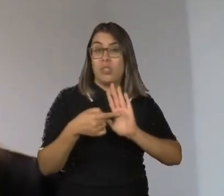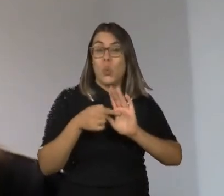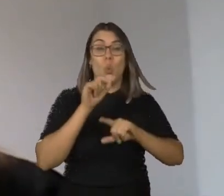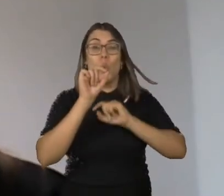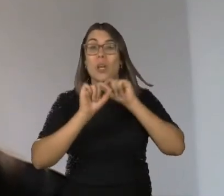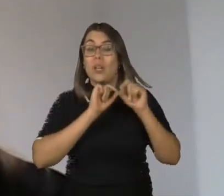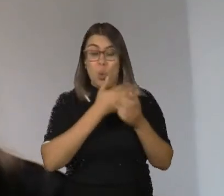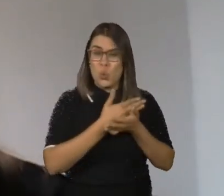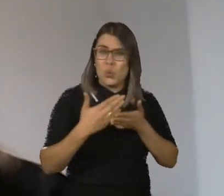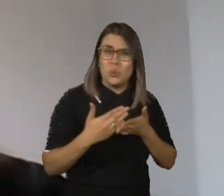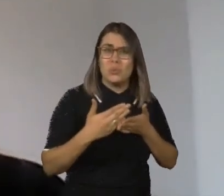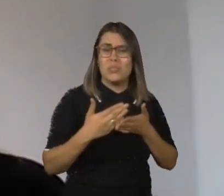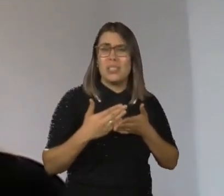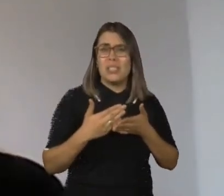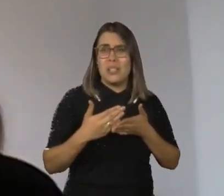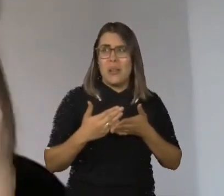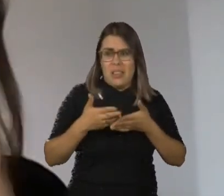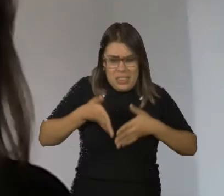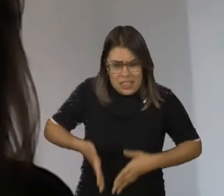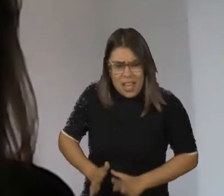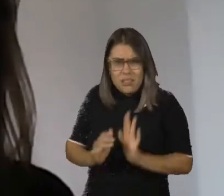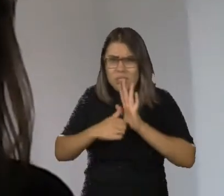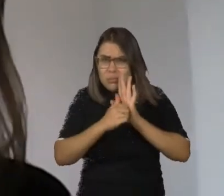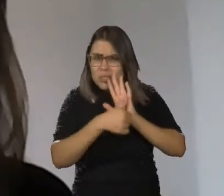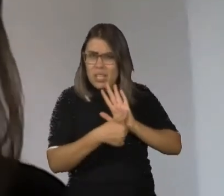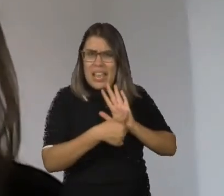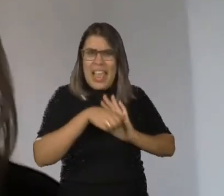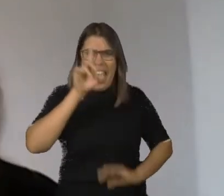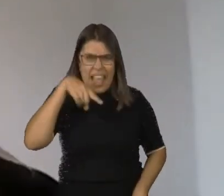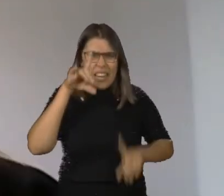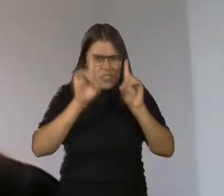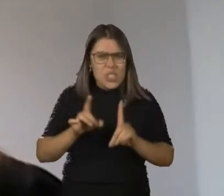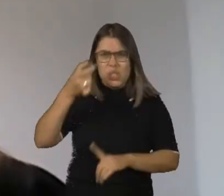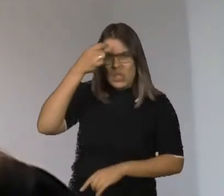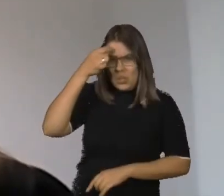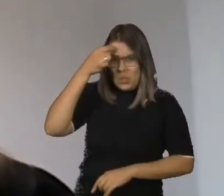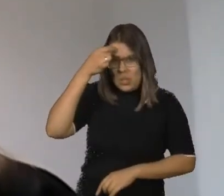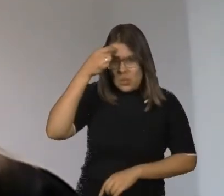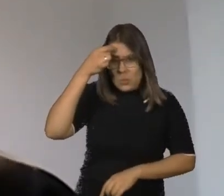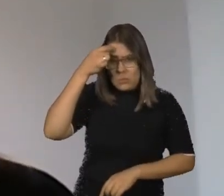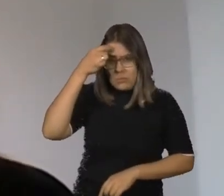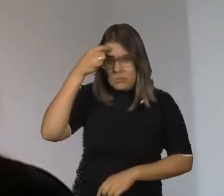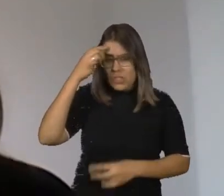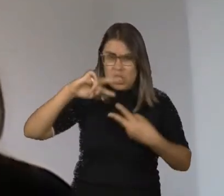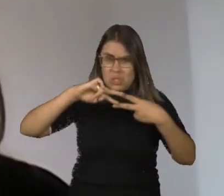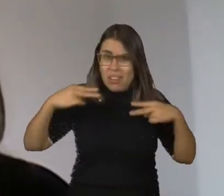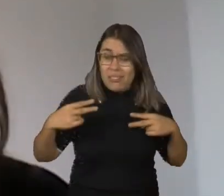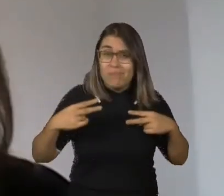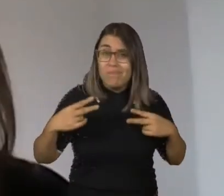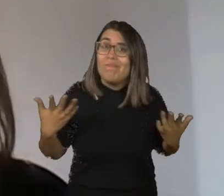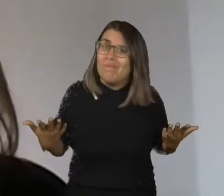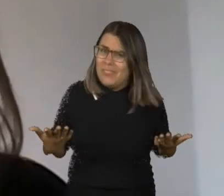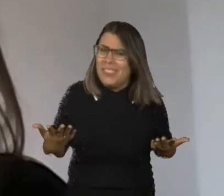continuar dizendo que alguém que nasce com a síndrome de Down é deficiente intelectual por determinismo genético é, no mínimo,